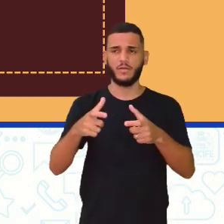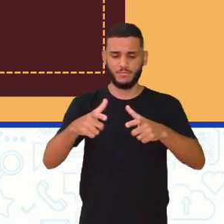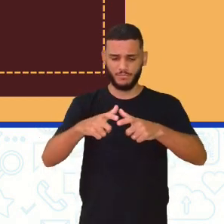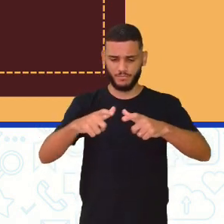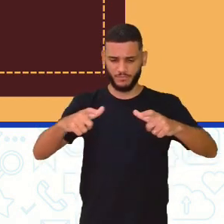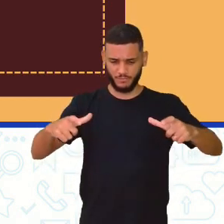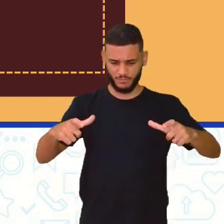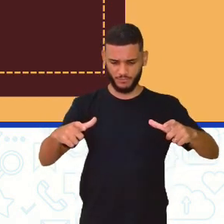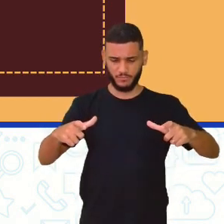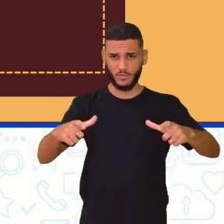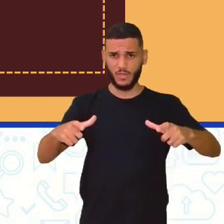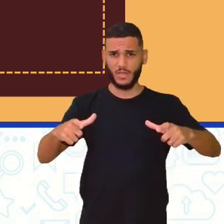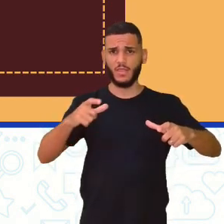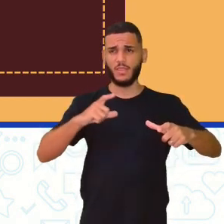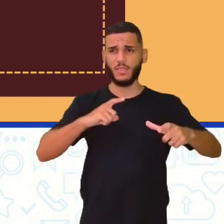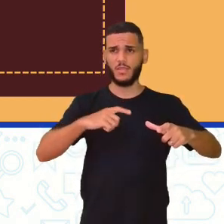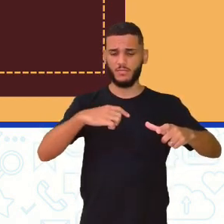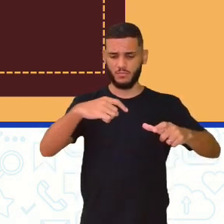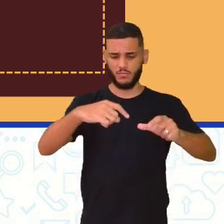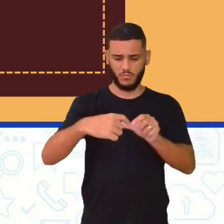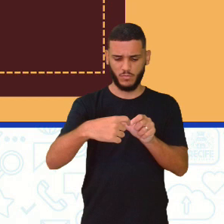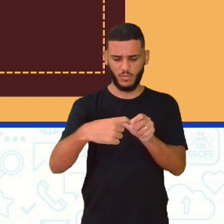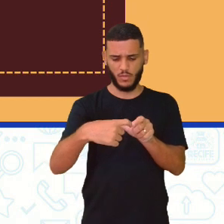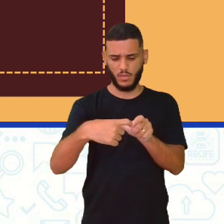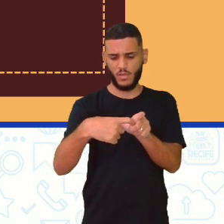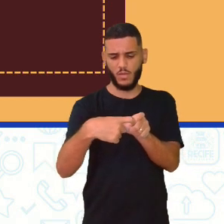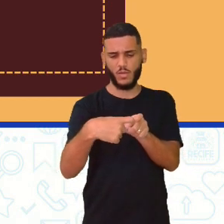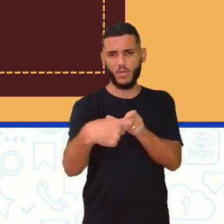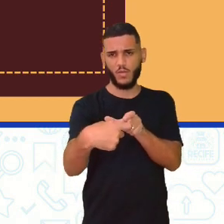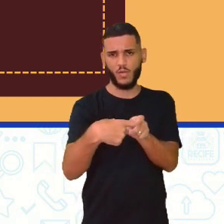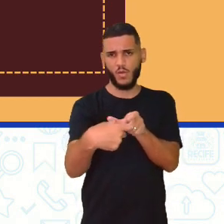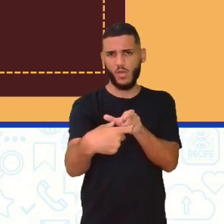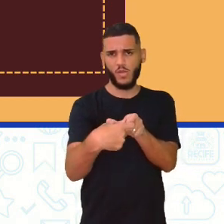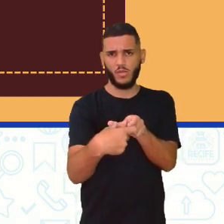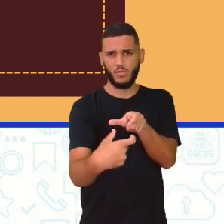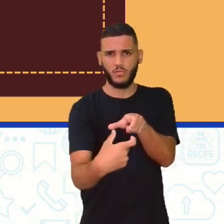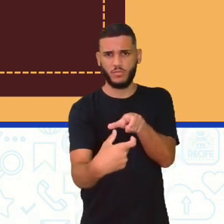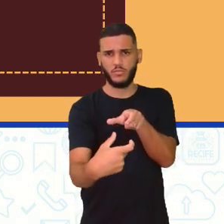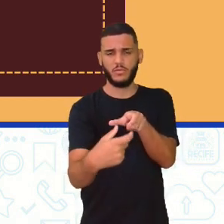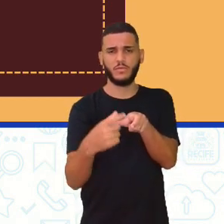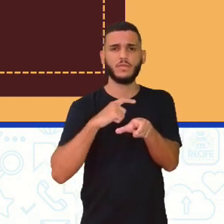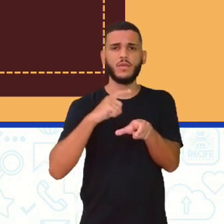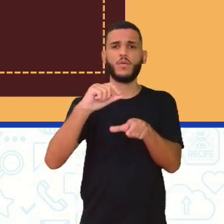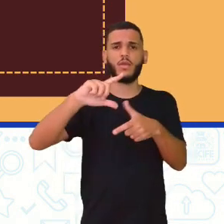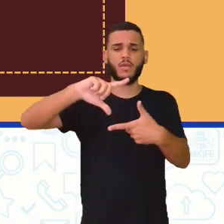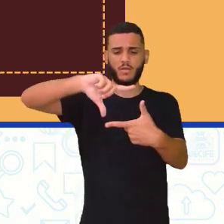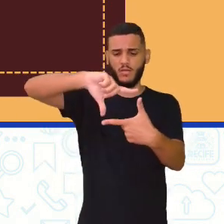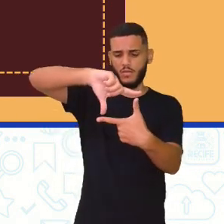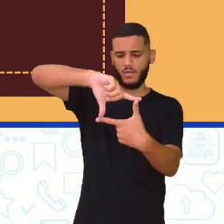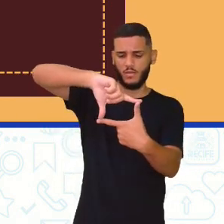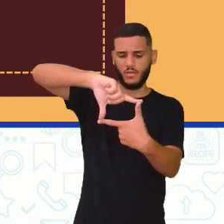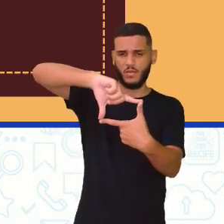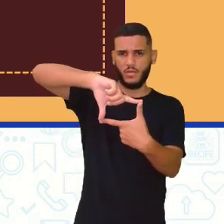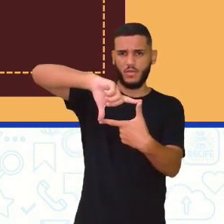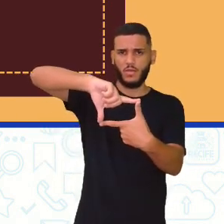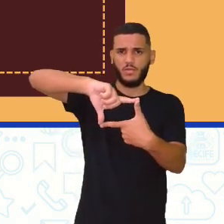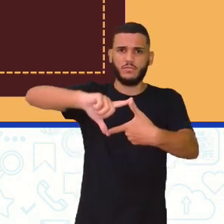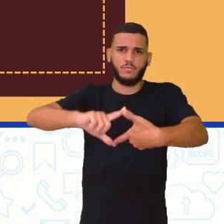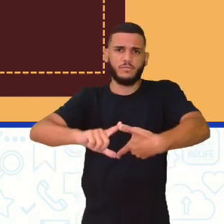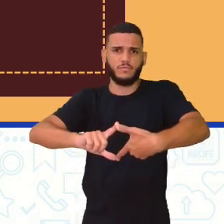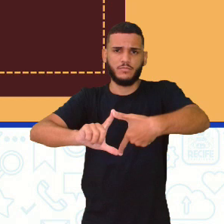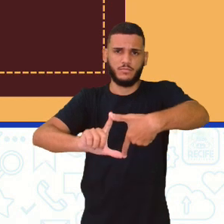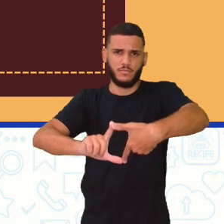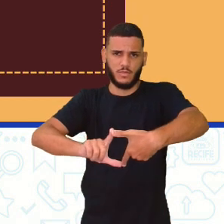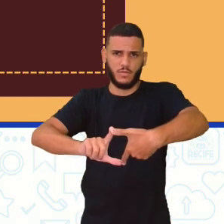né? E dentro desse formato oval, existe aí um retângulo, que é dividido por duas linhas,